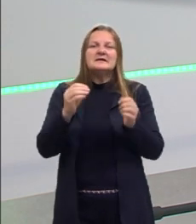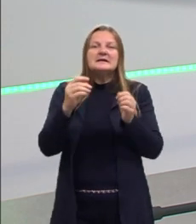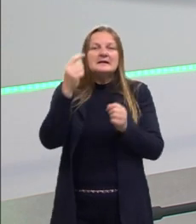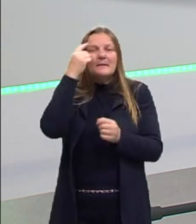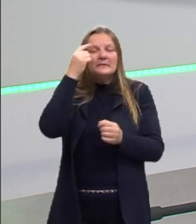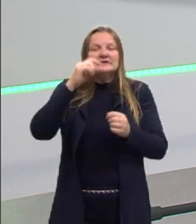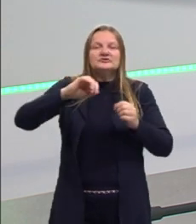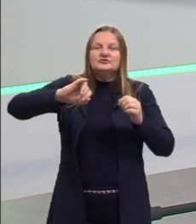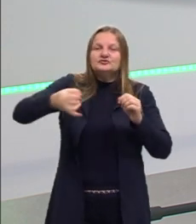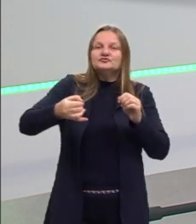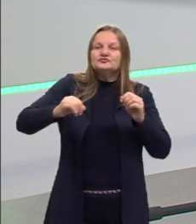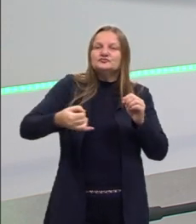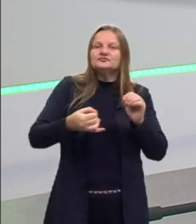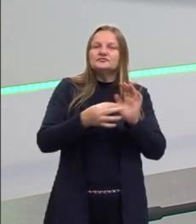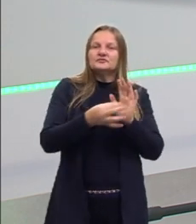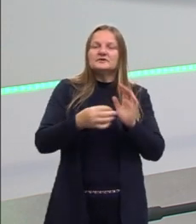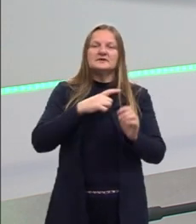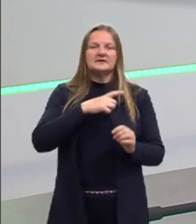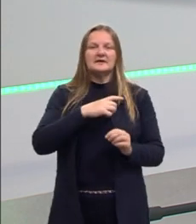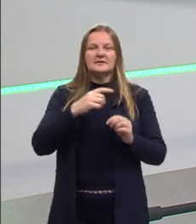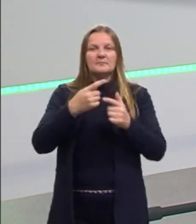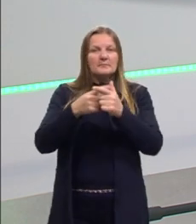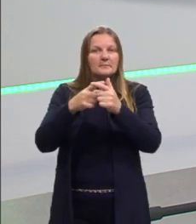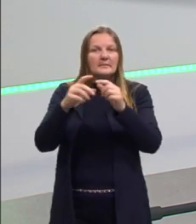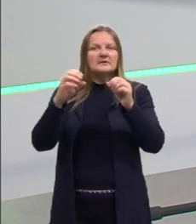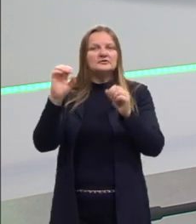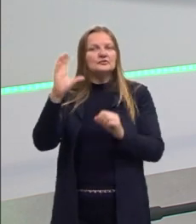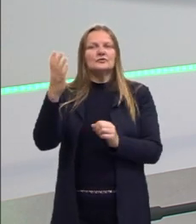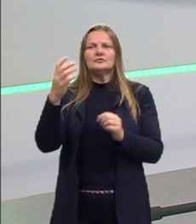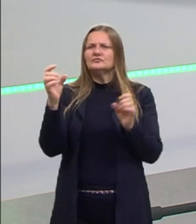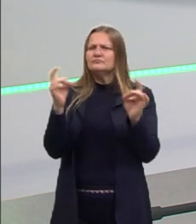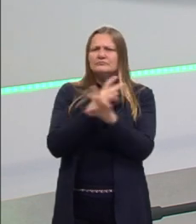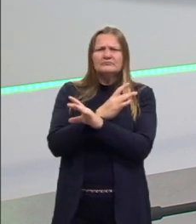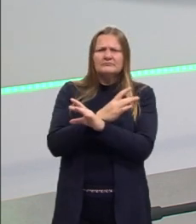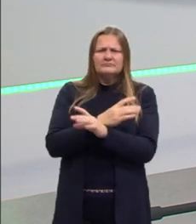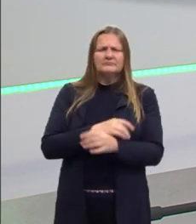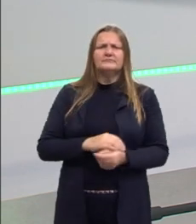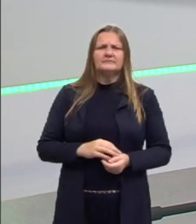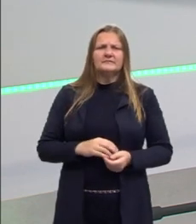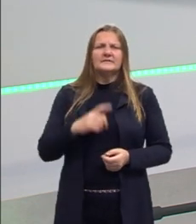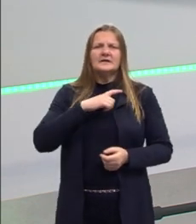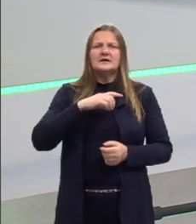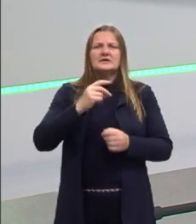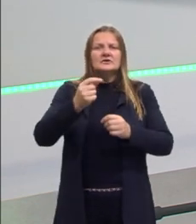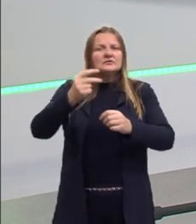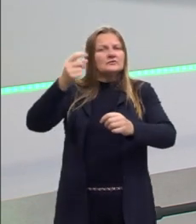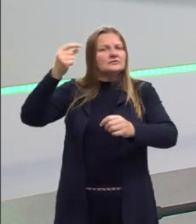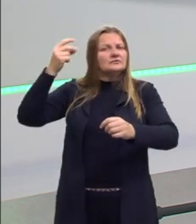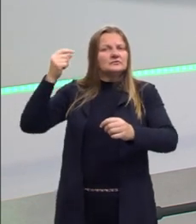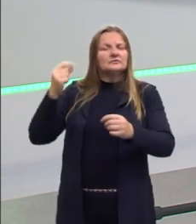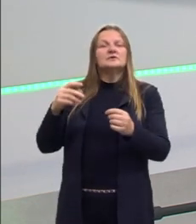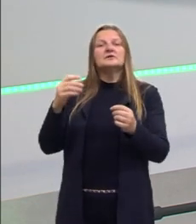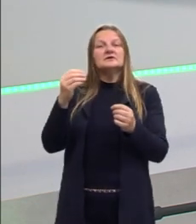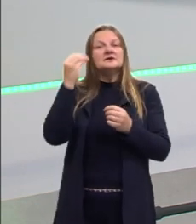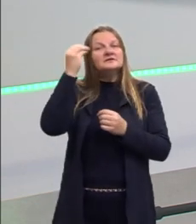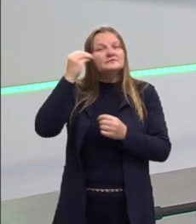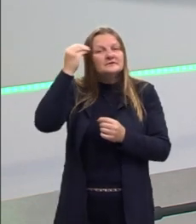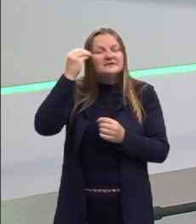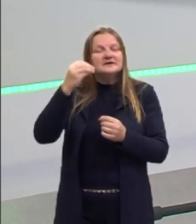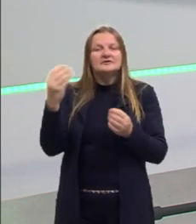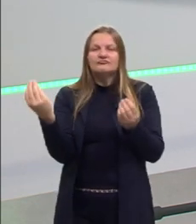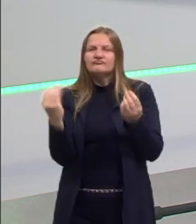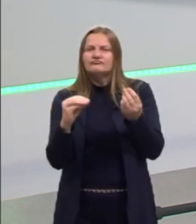Pensa nas soluções que já tem. Essas soluções que já tem em relação àquela problemática, seja ela qual for,